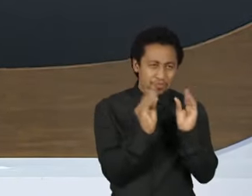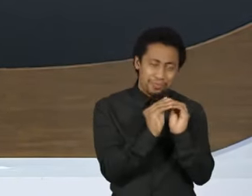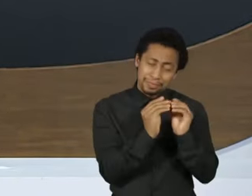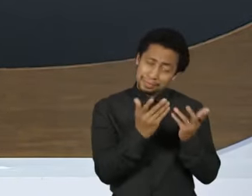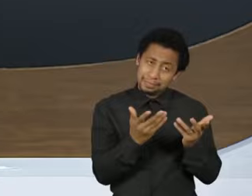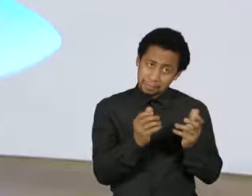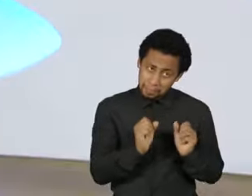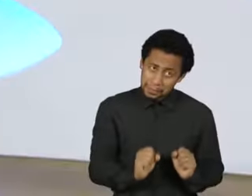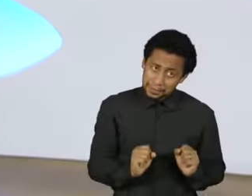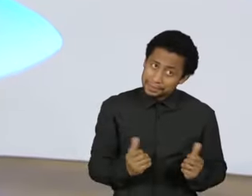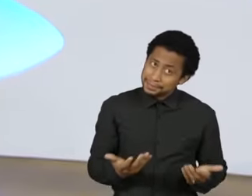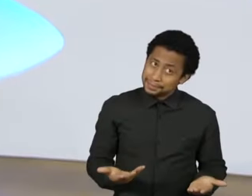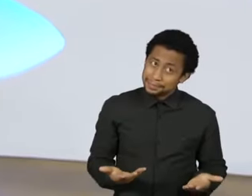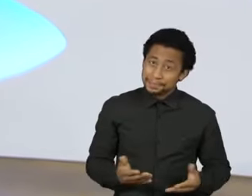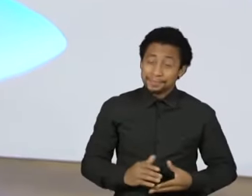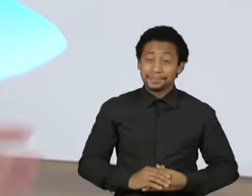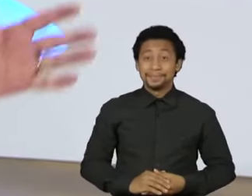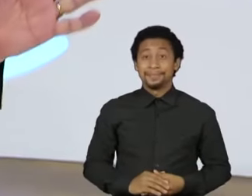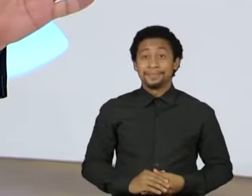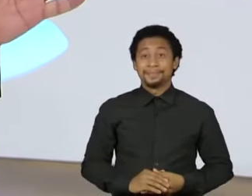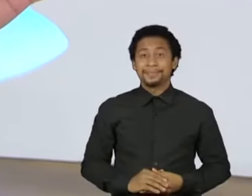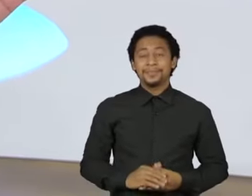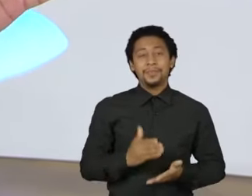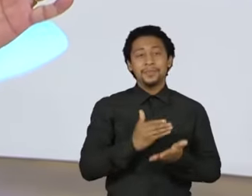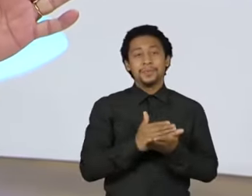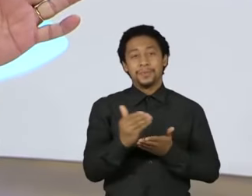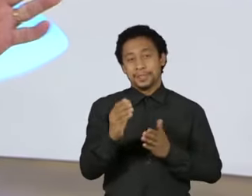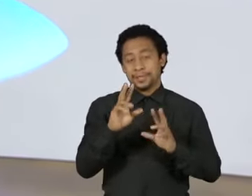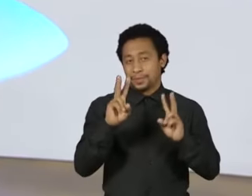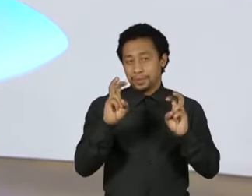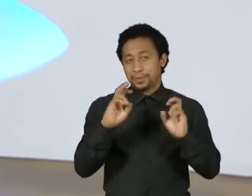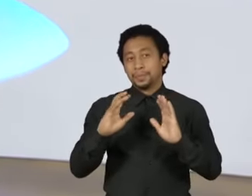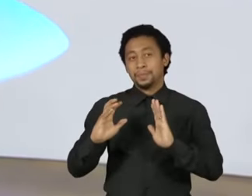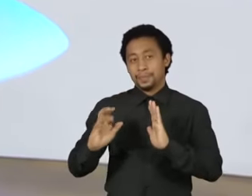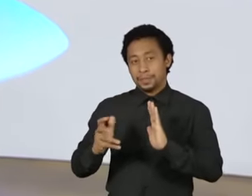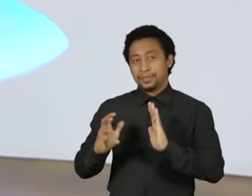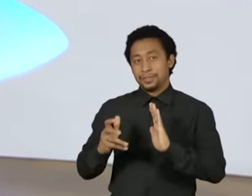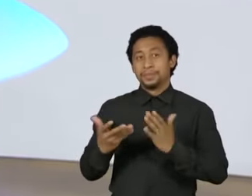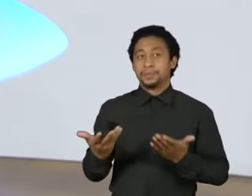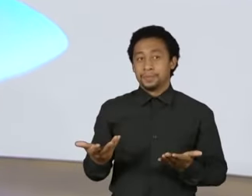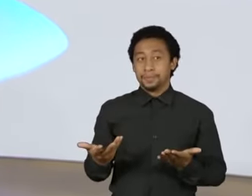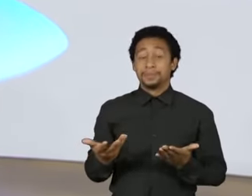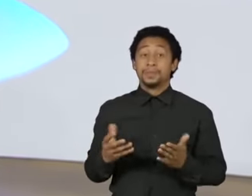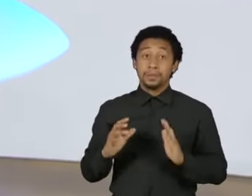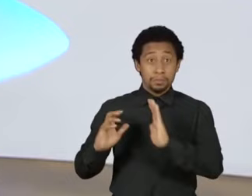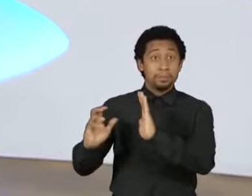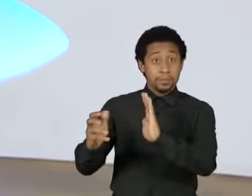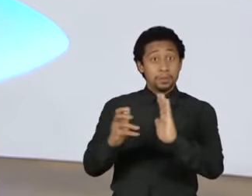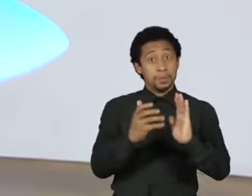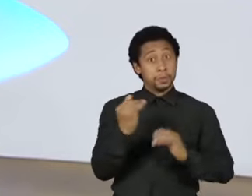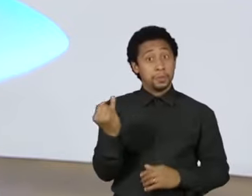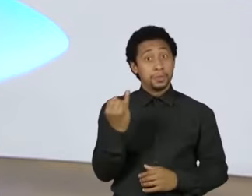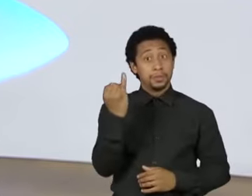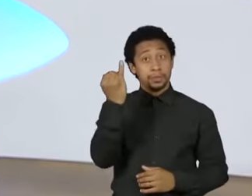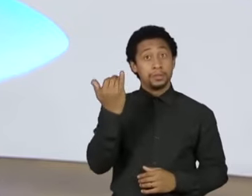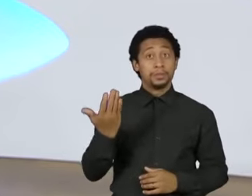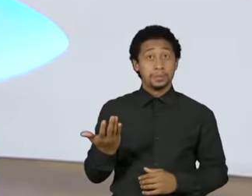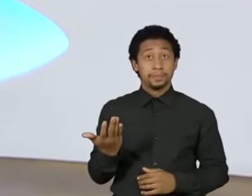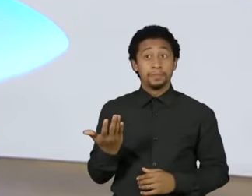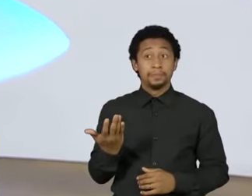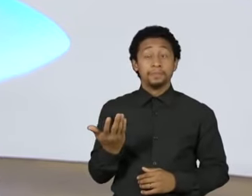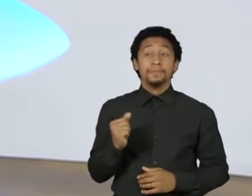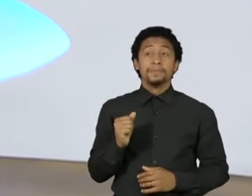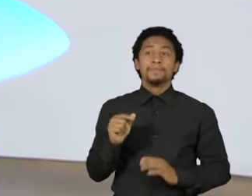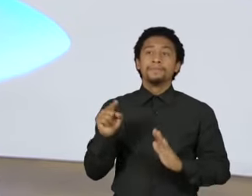você me permite. Vou começar pela questão dos partidos, que eu considero muito relevante. Pergunta